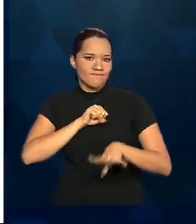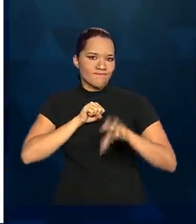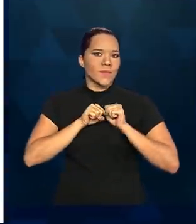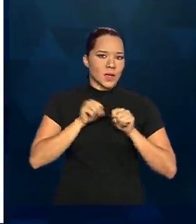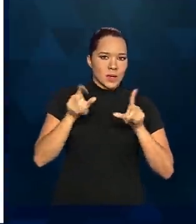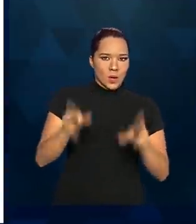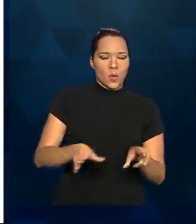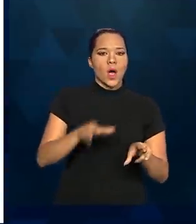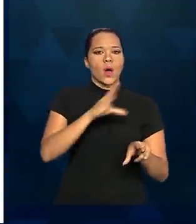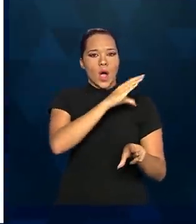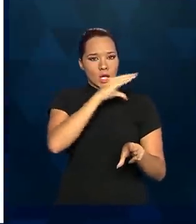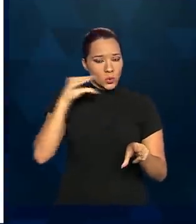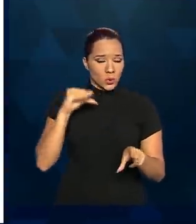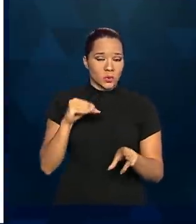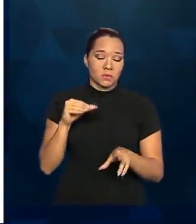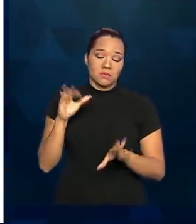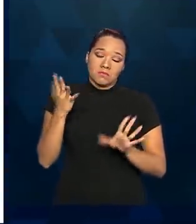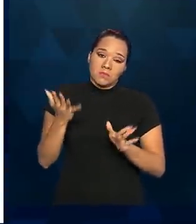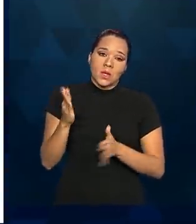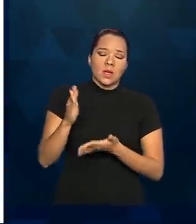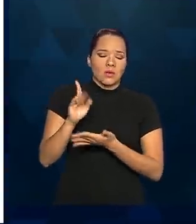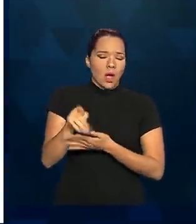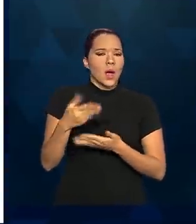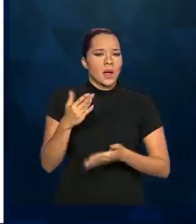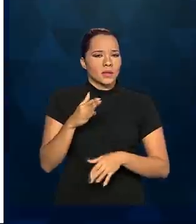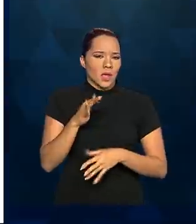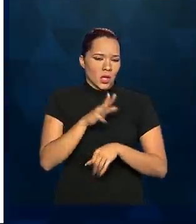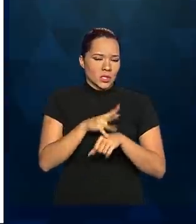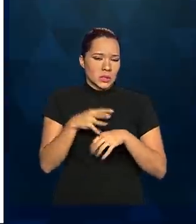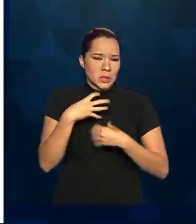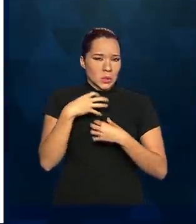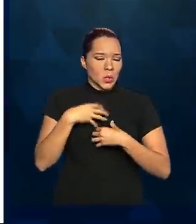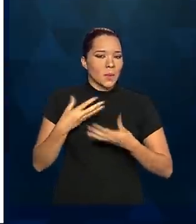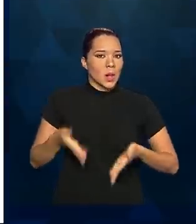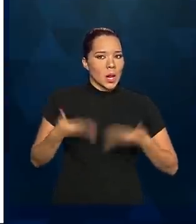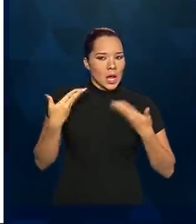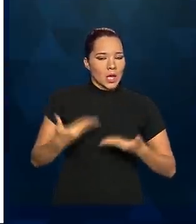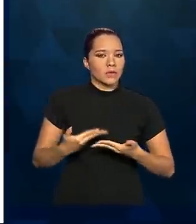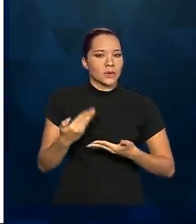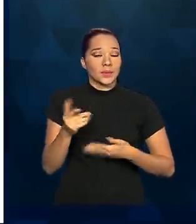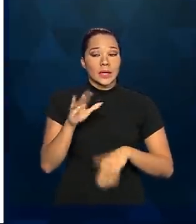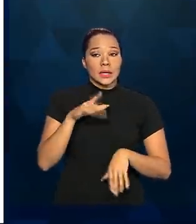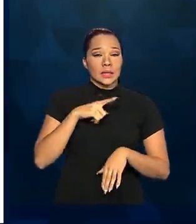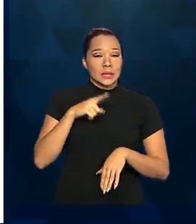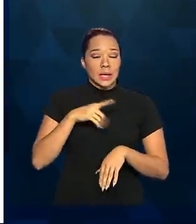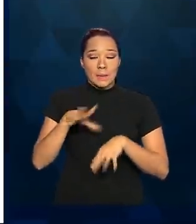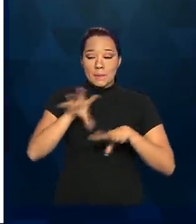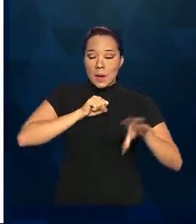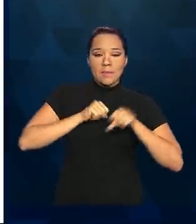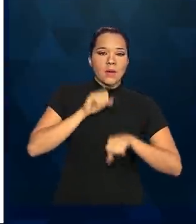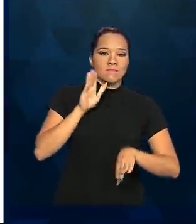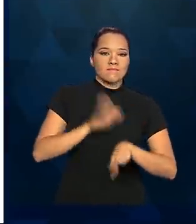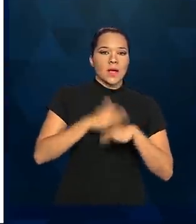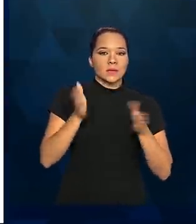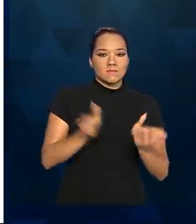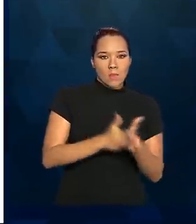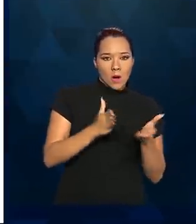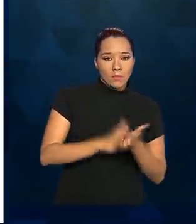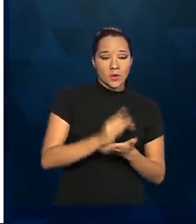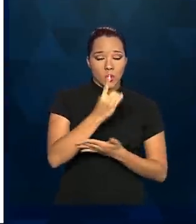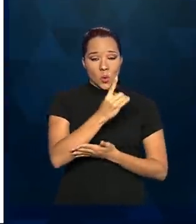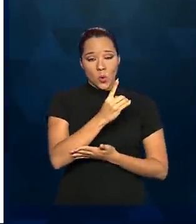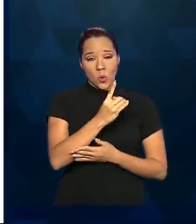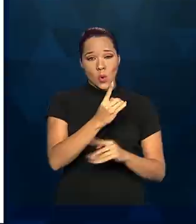quanto os adultos, apesar de os quadros serem mais leves. Tem mais infecção entre os mais pobres. Um de cada 100